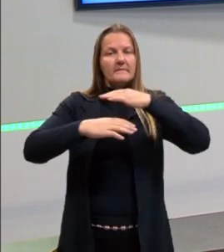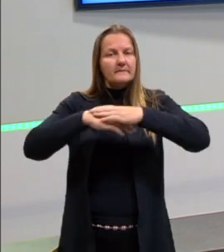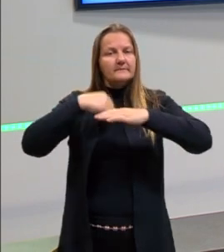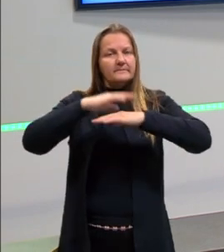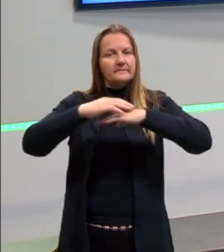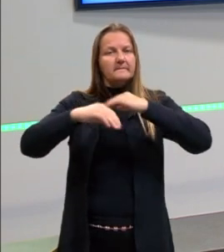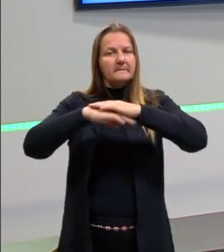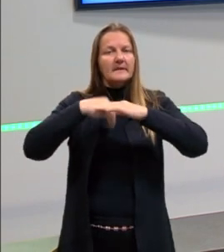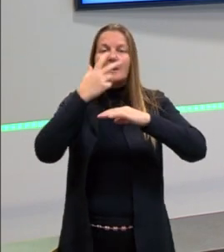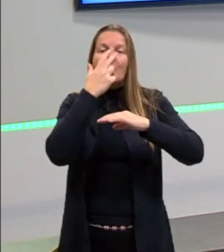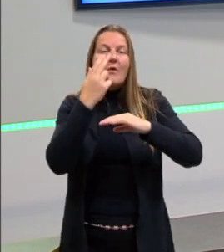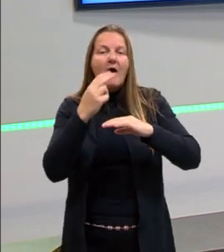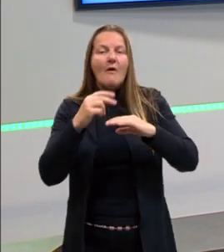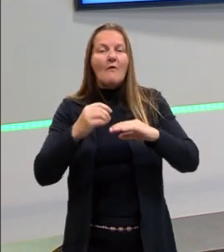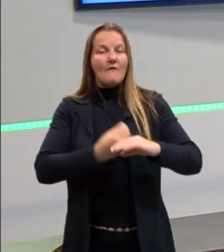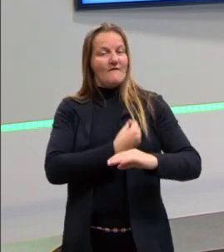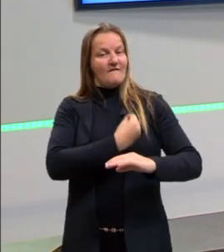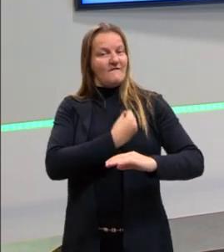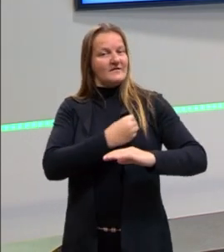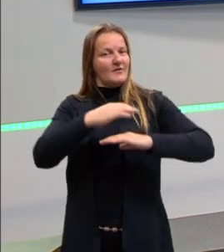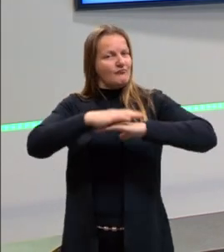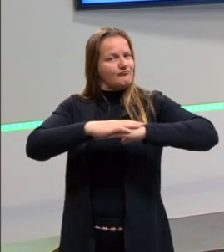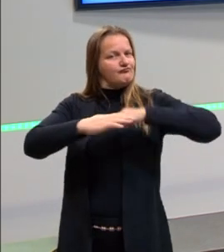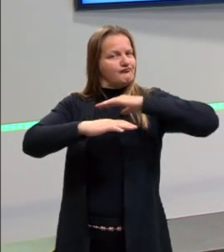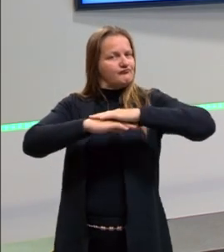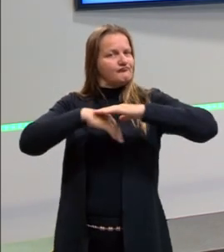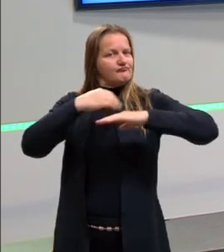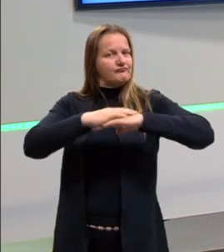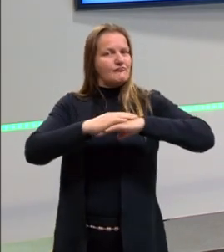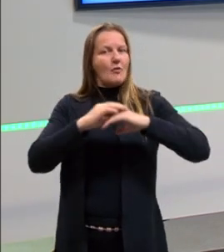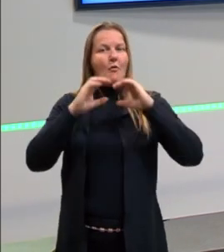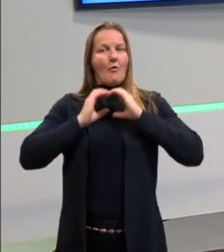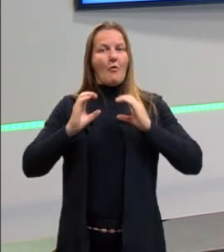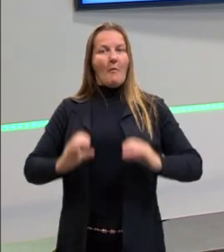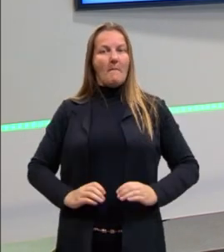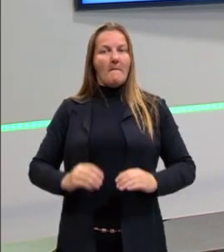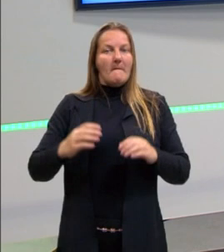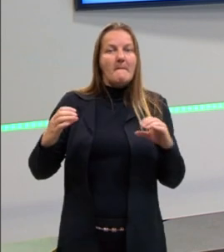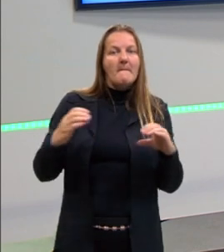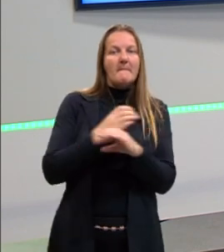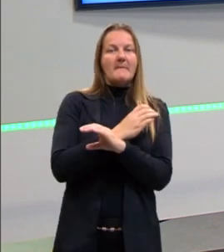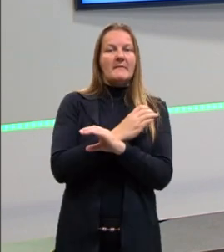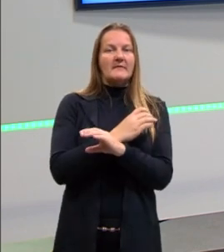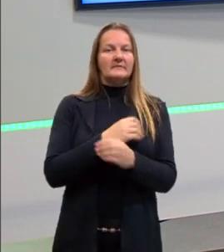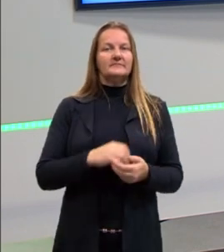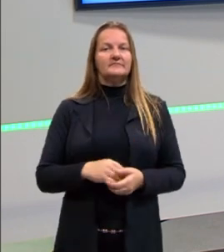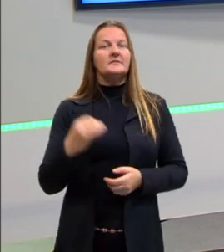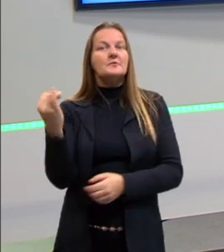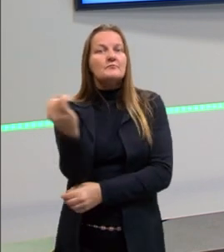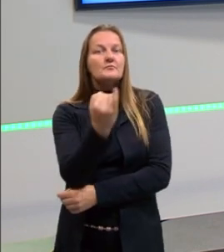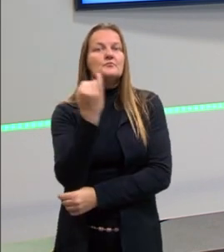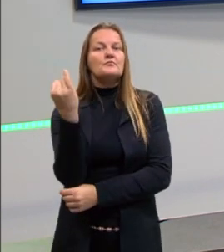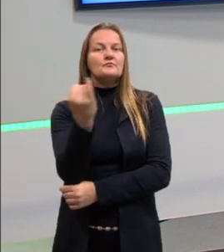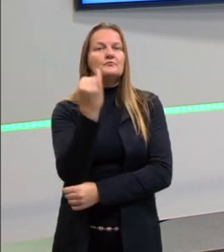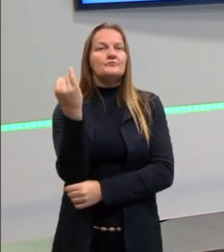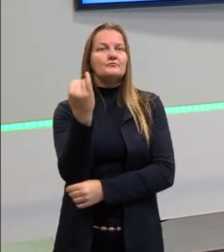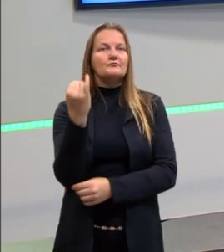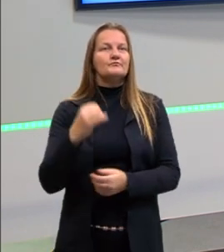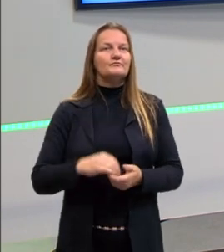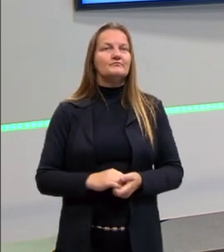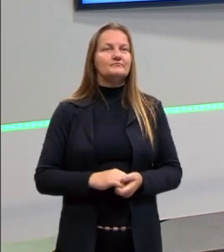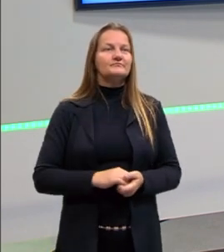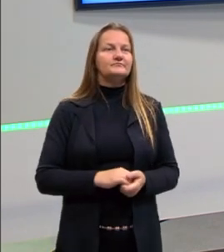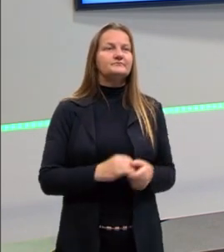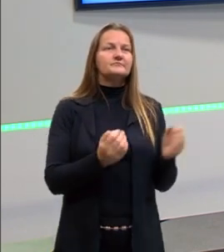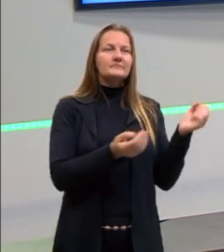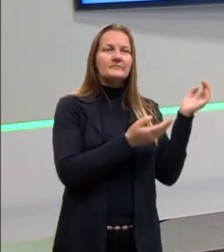são os tijolinhos lá da vida, ela só constrói a vida, o organismo inteiro. Então, é importante assim. Pouca importância, né,